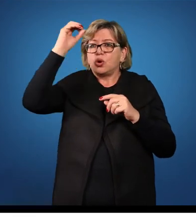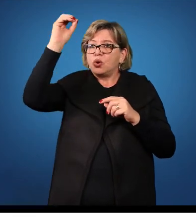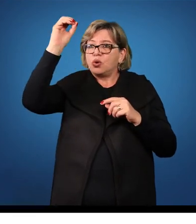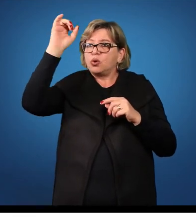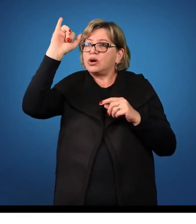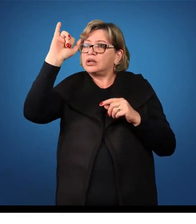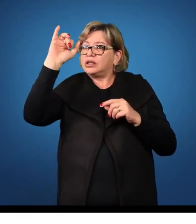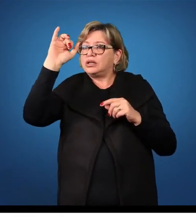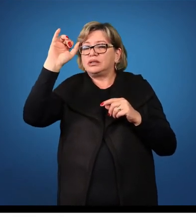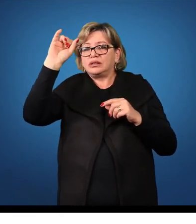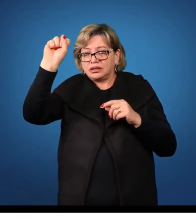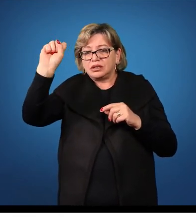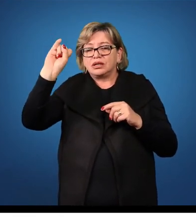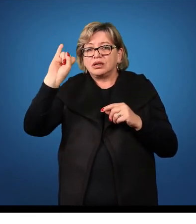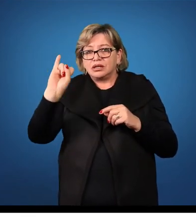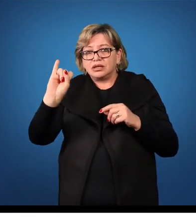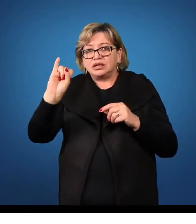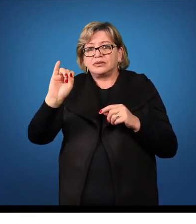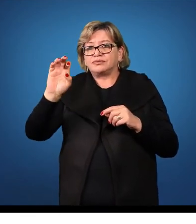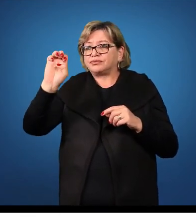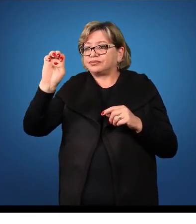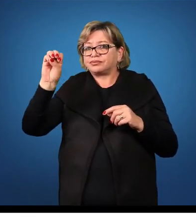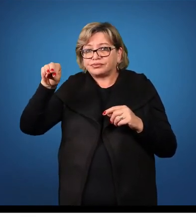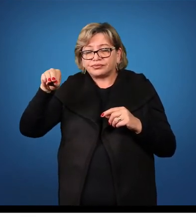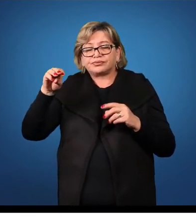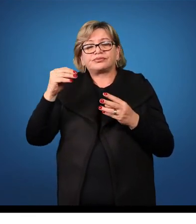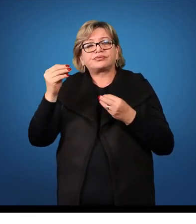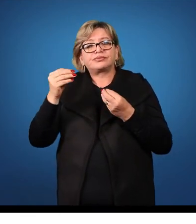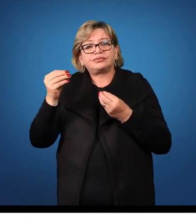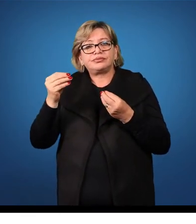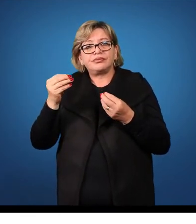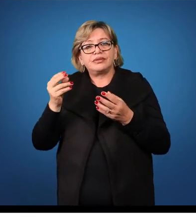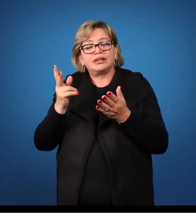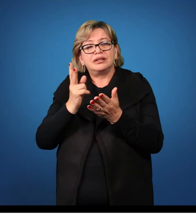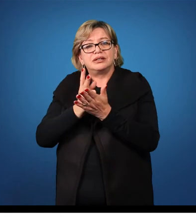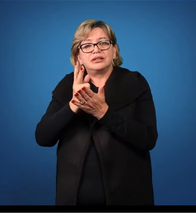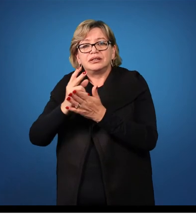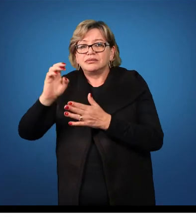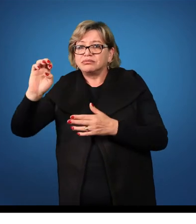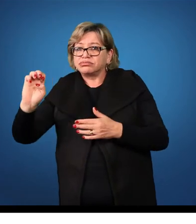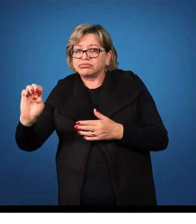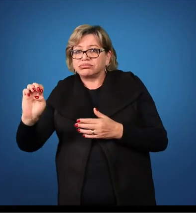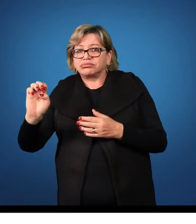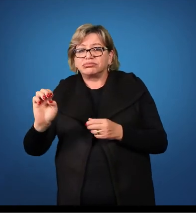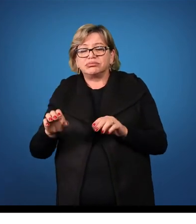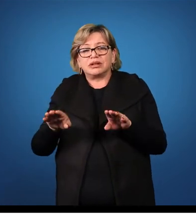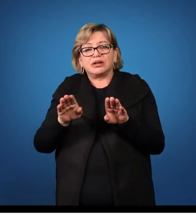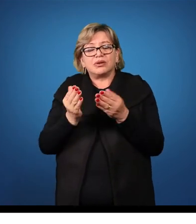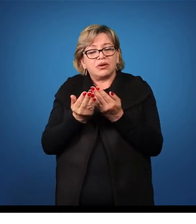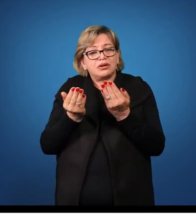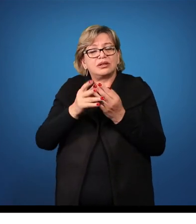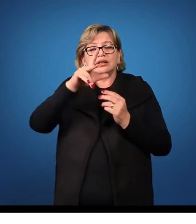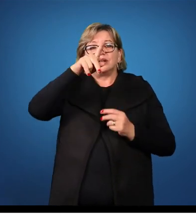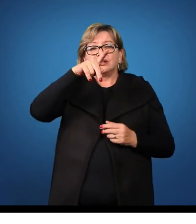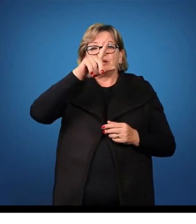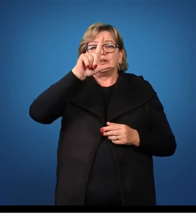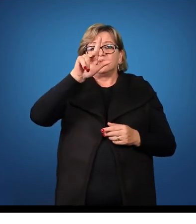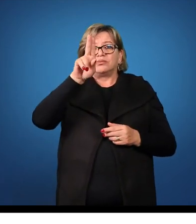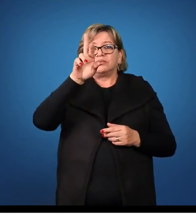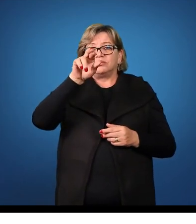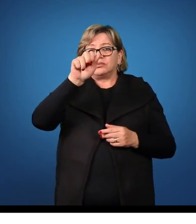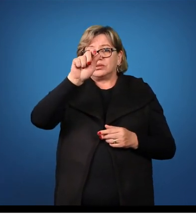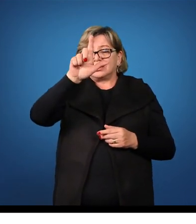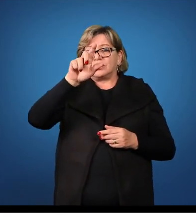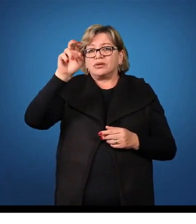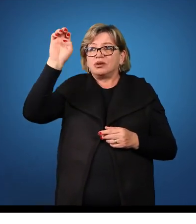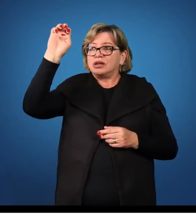EM, igual ao nominativo, no vocativo, e ablativo E. No plural, ES para